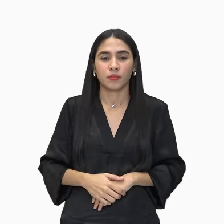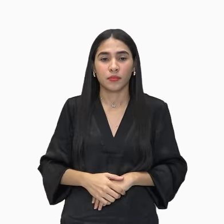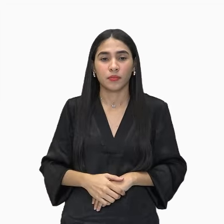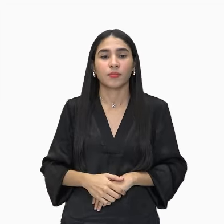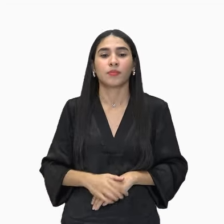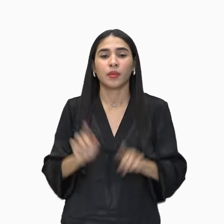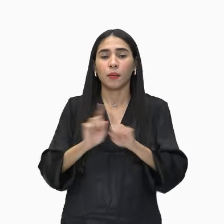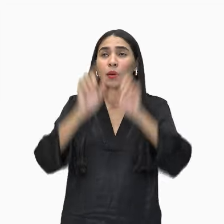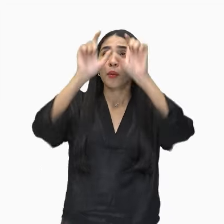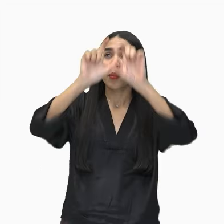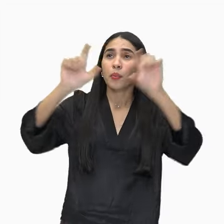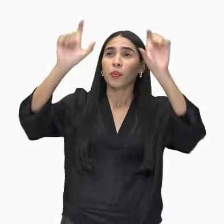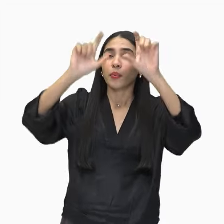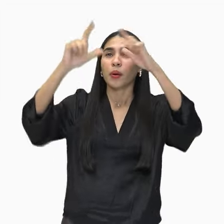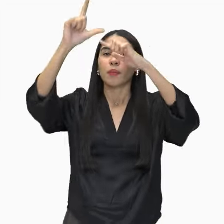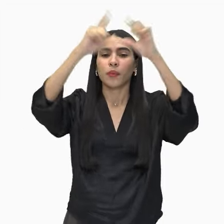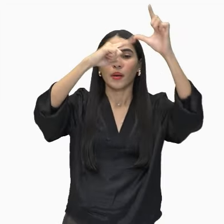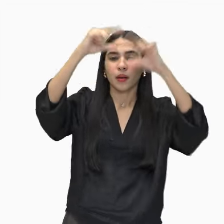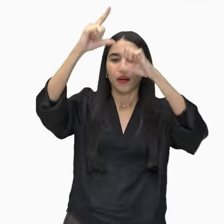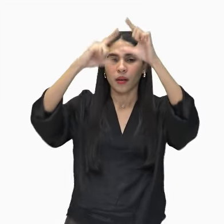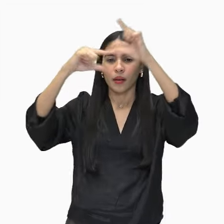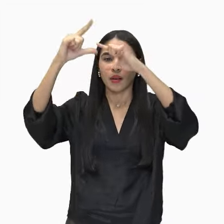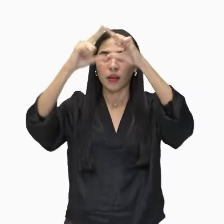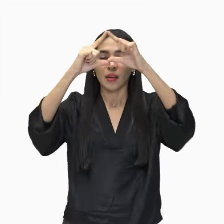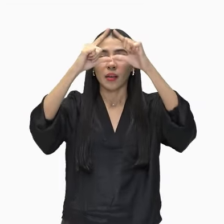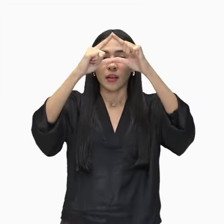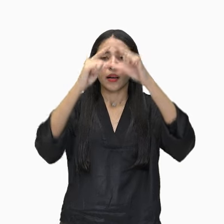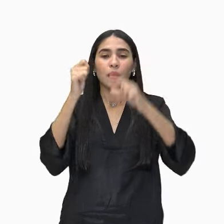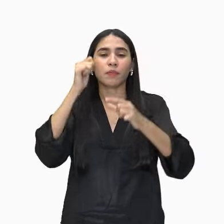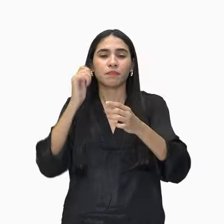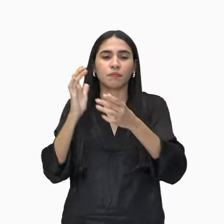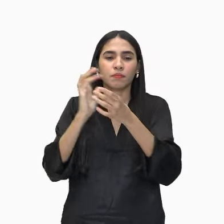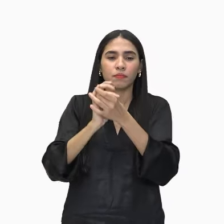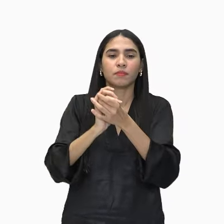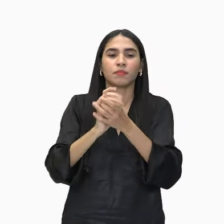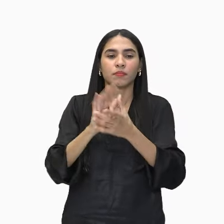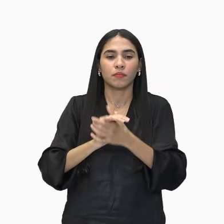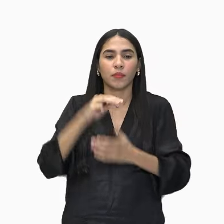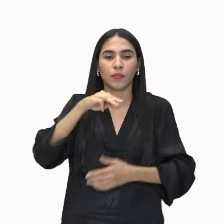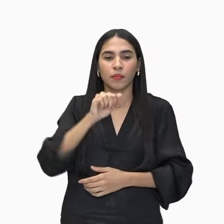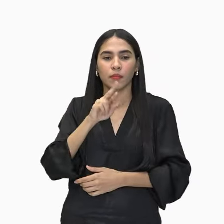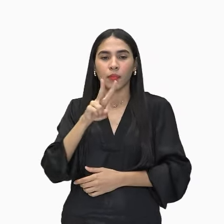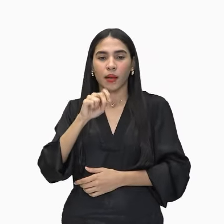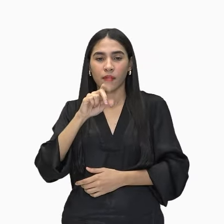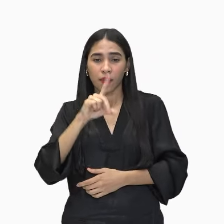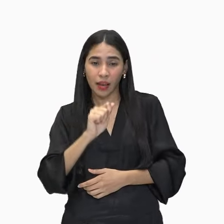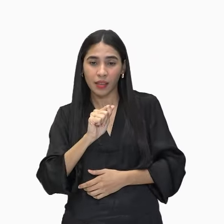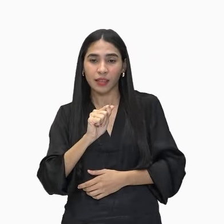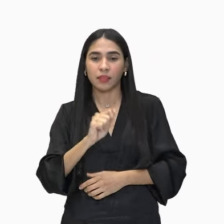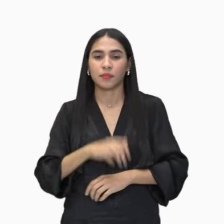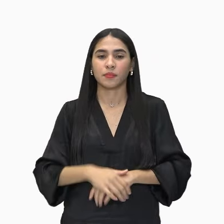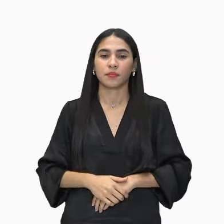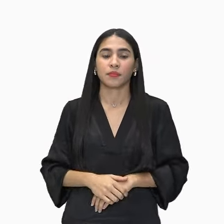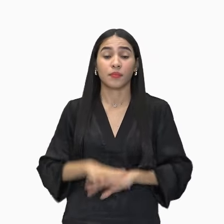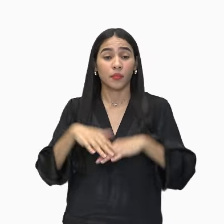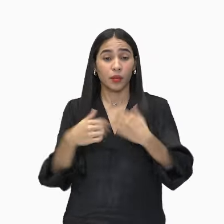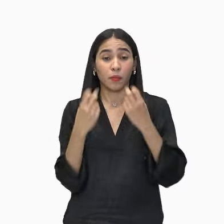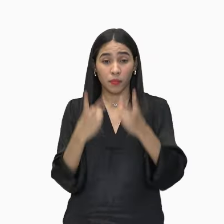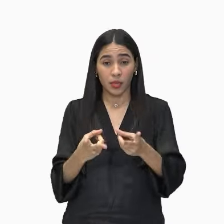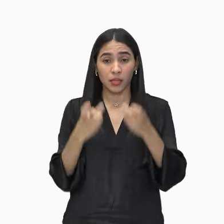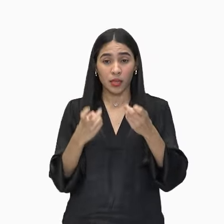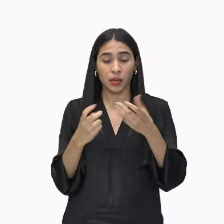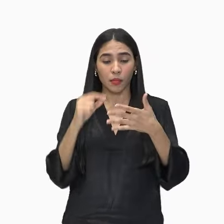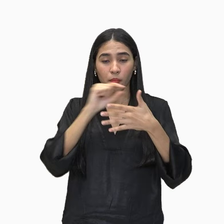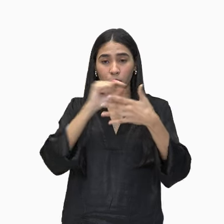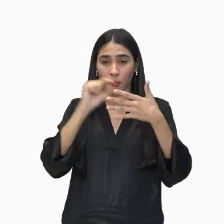contemplava o céu, a figura de si, marvada que ele gemia. Então vejam, quantos elementos a gente